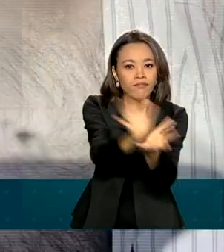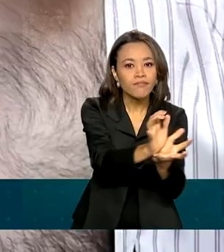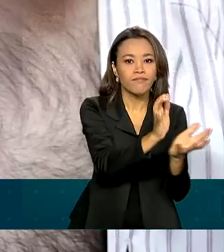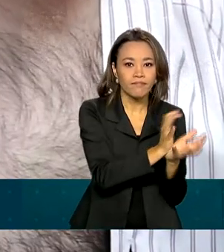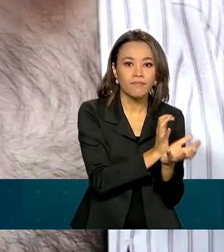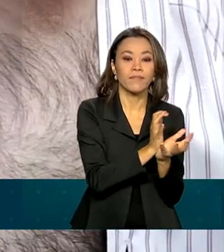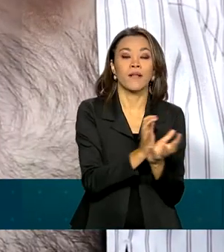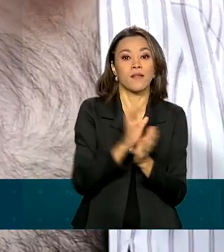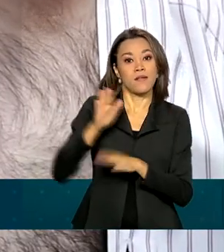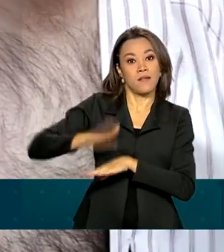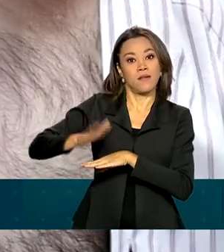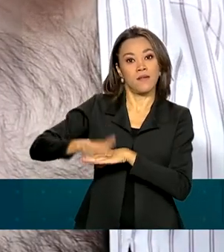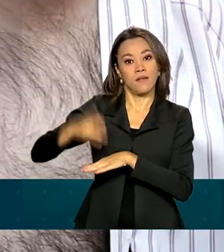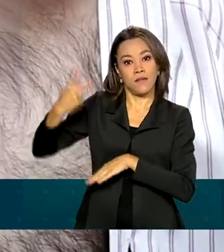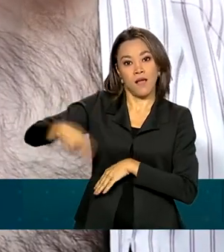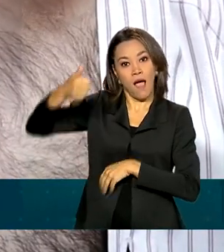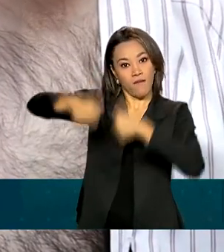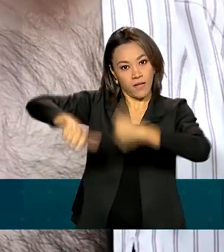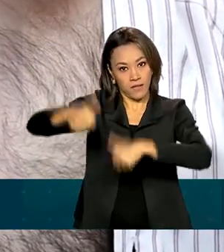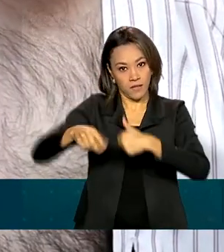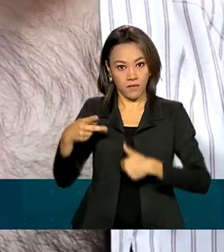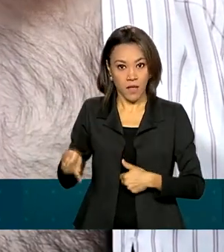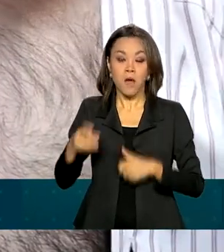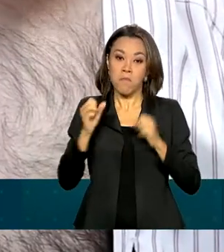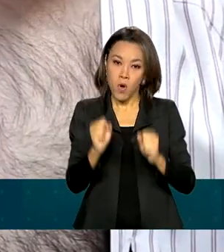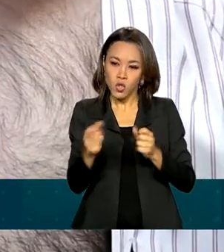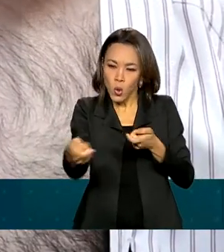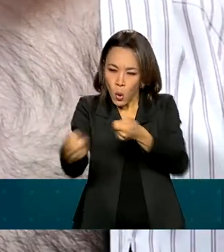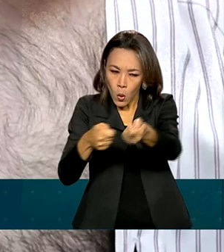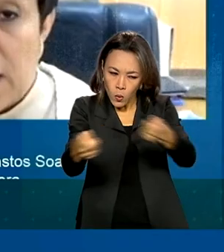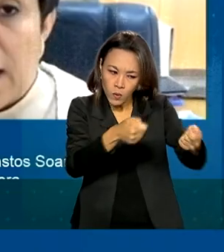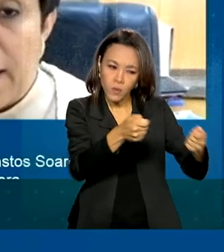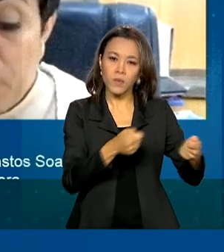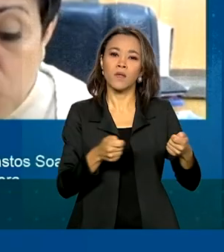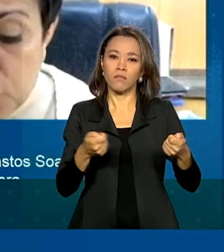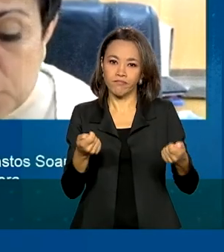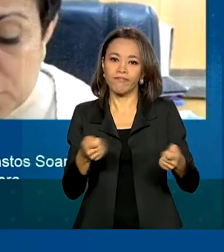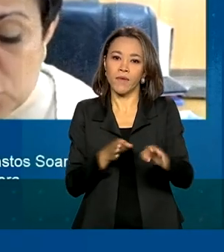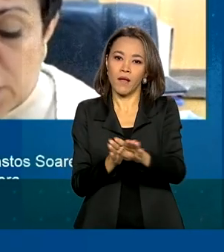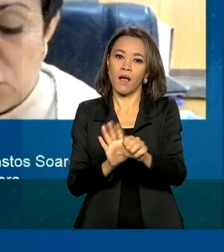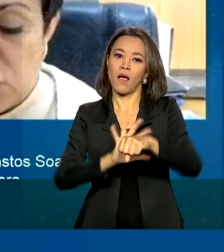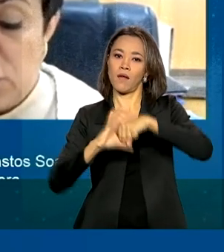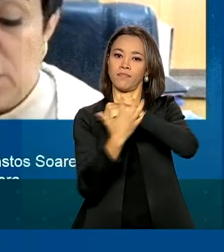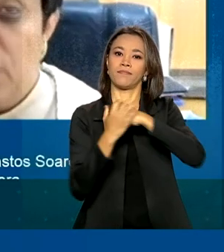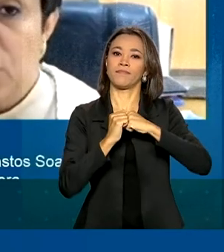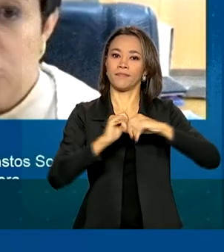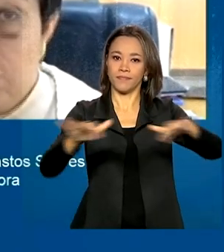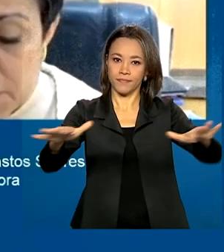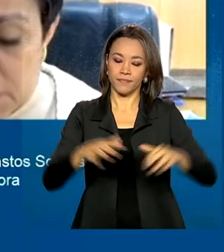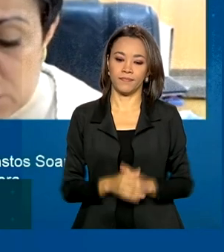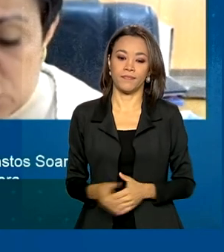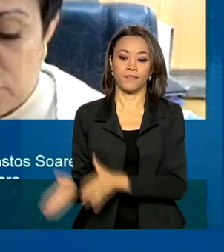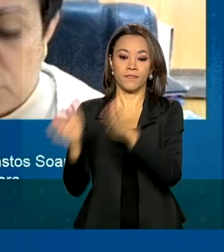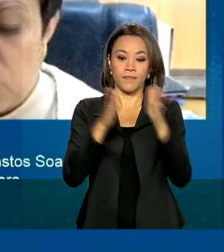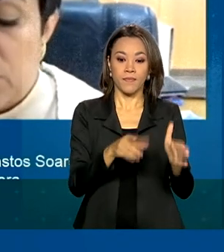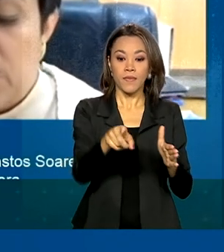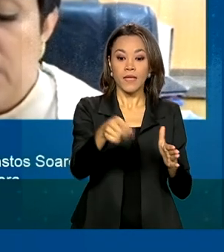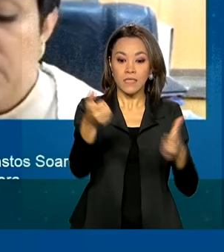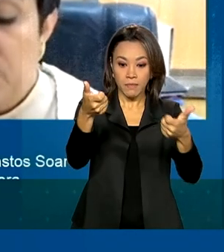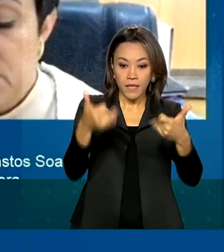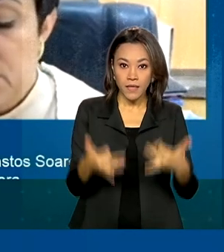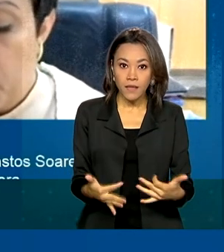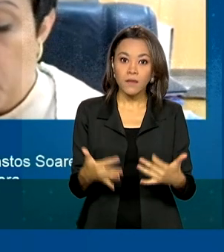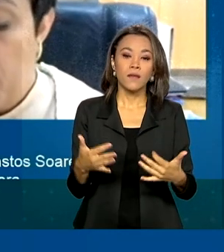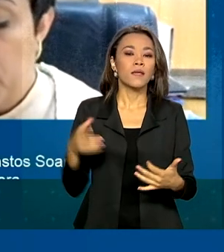avaliação da Anvisa, a medida pode auxiliar no controle da pandemia. É muito pertinente e talvez imprescindível